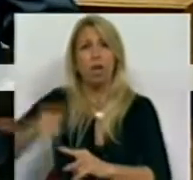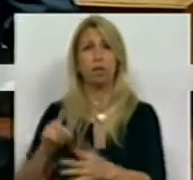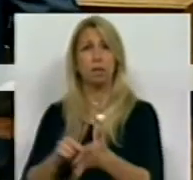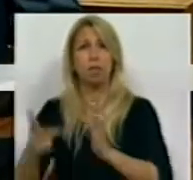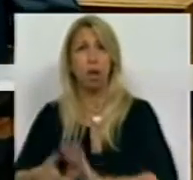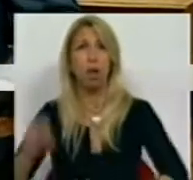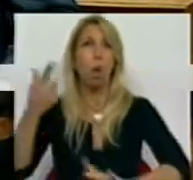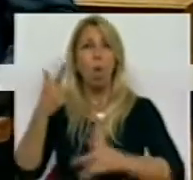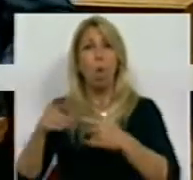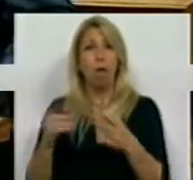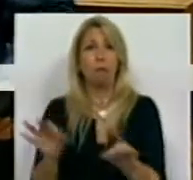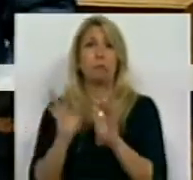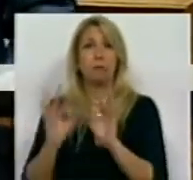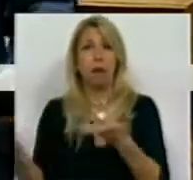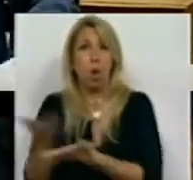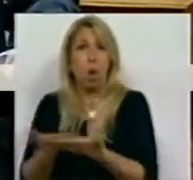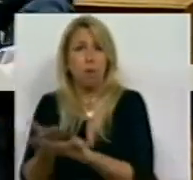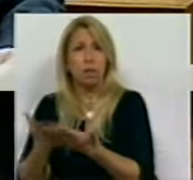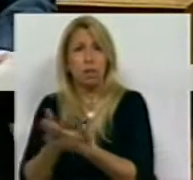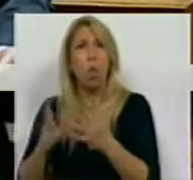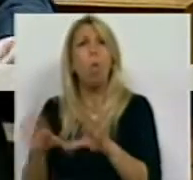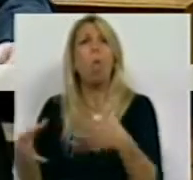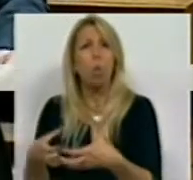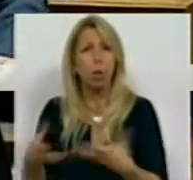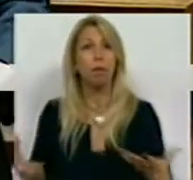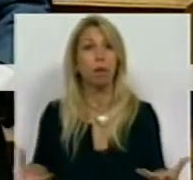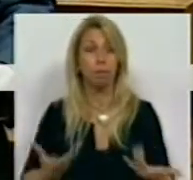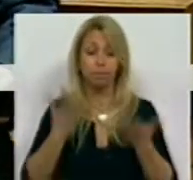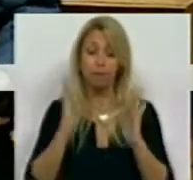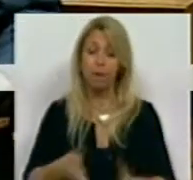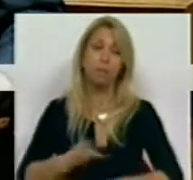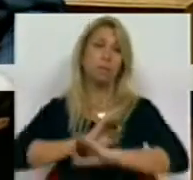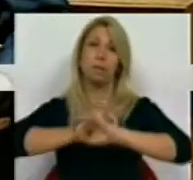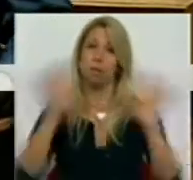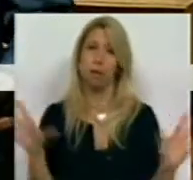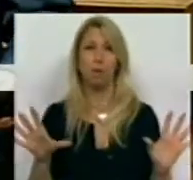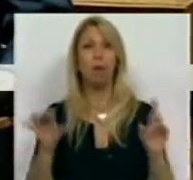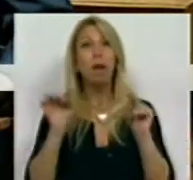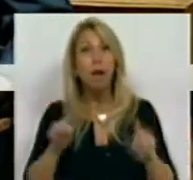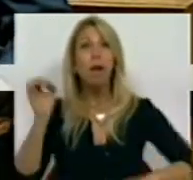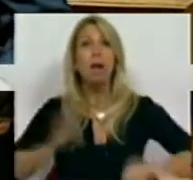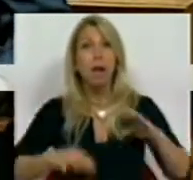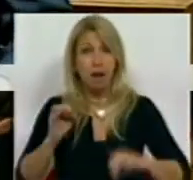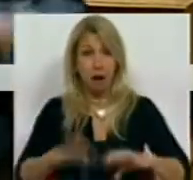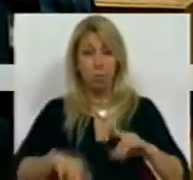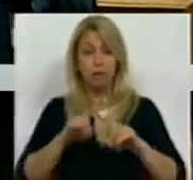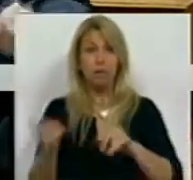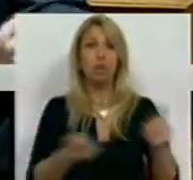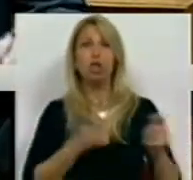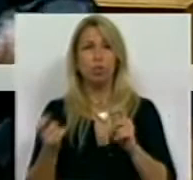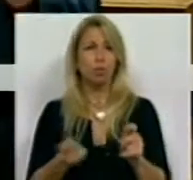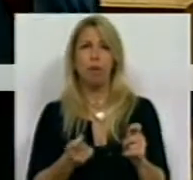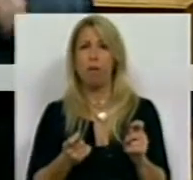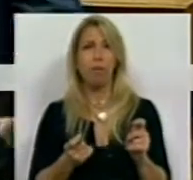mesmo percurso de negociação coletiva. Aliás, é preciso que fique bem claro que aquilo que está em causa nesta discussão não é